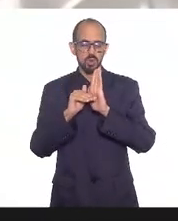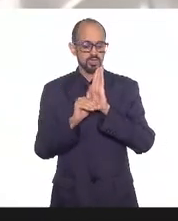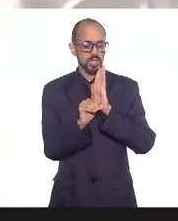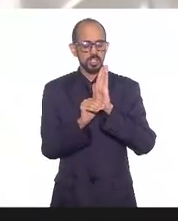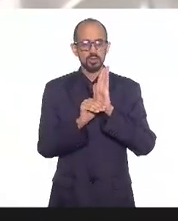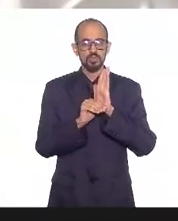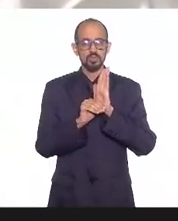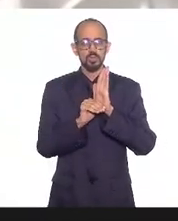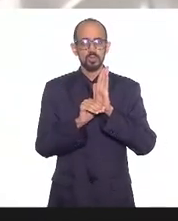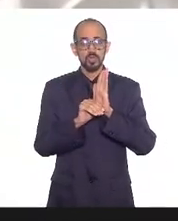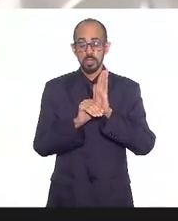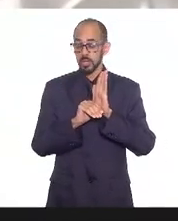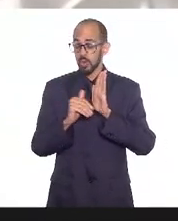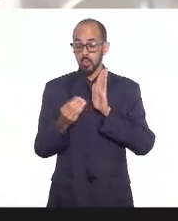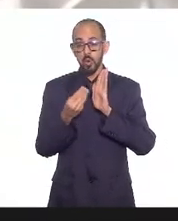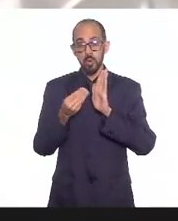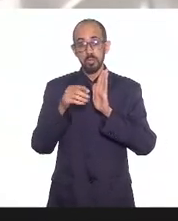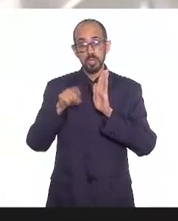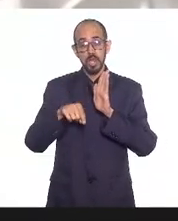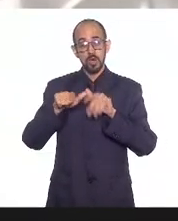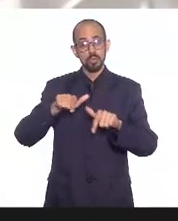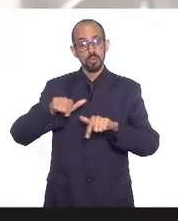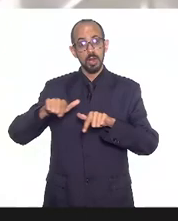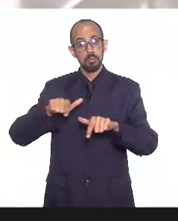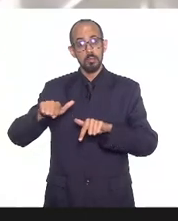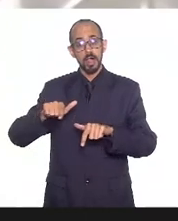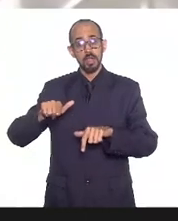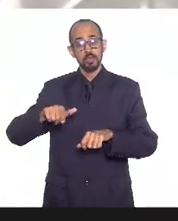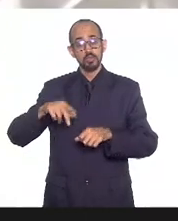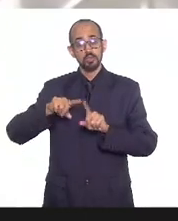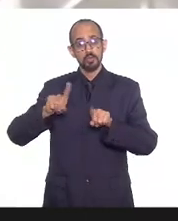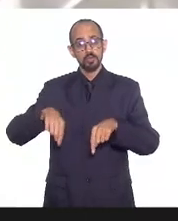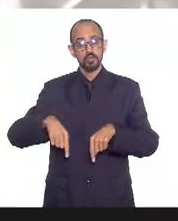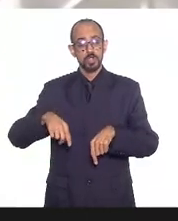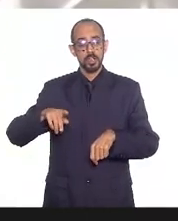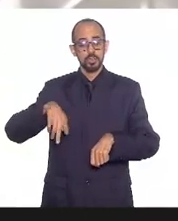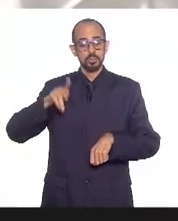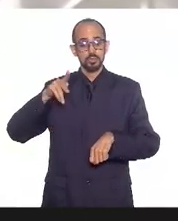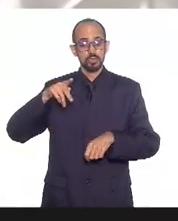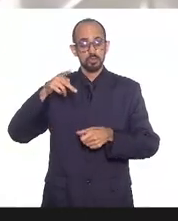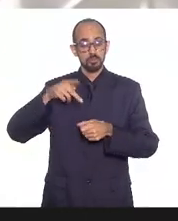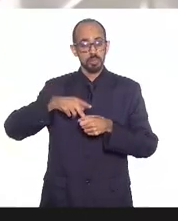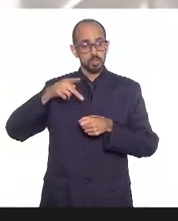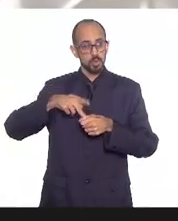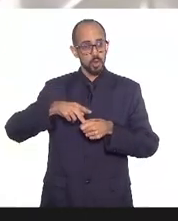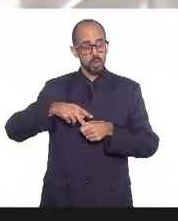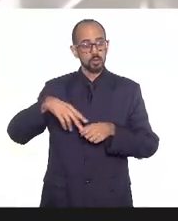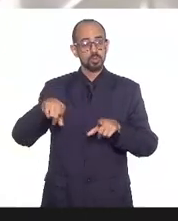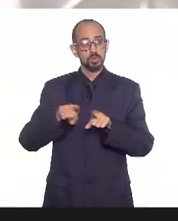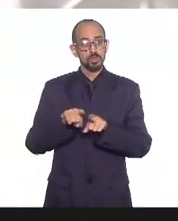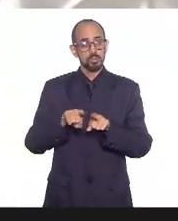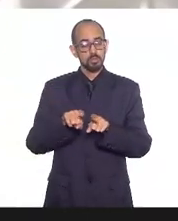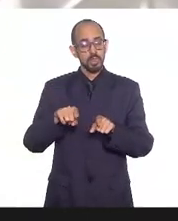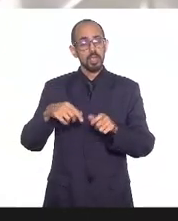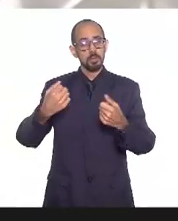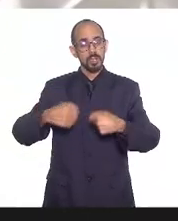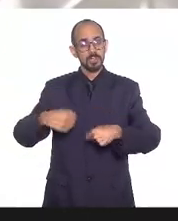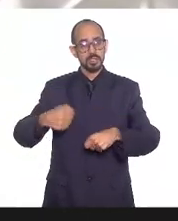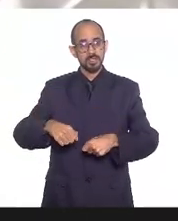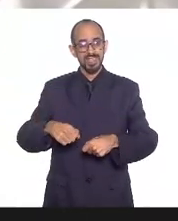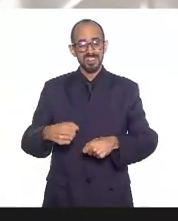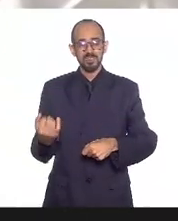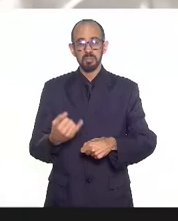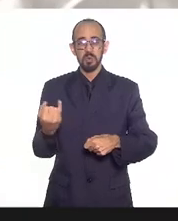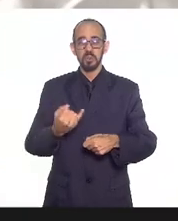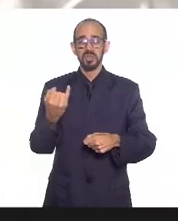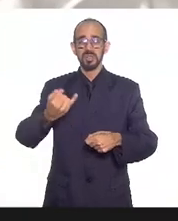dos petroleiros que é como foi dito aqui por várias pessoas uma demanda justa e